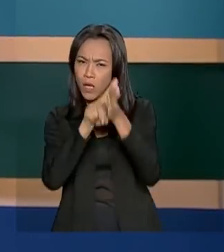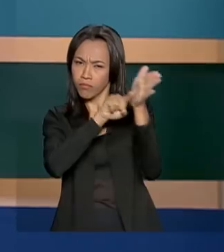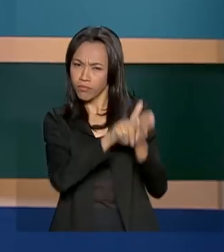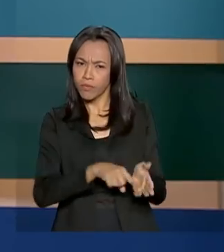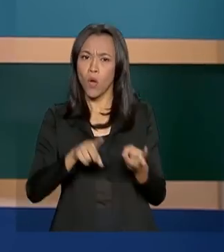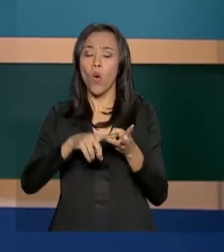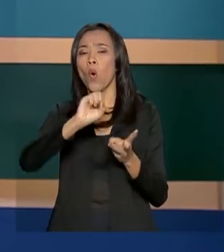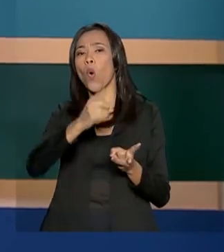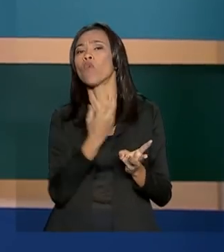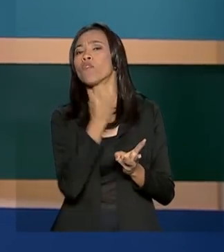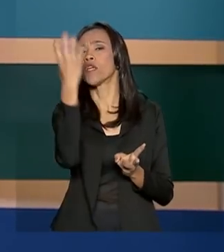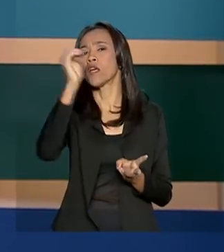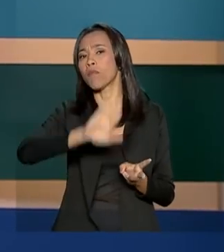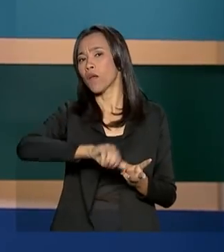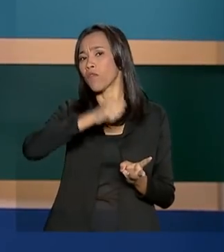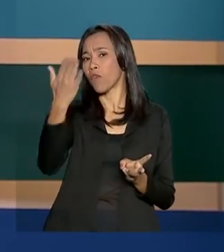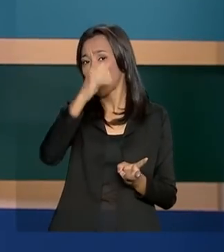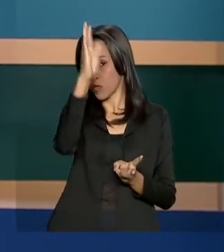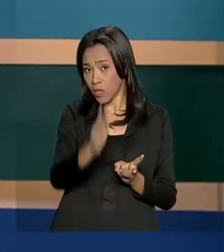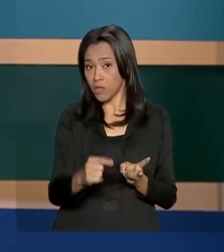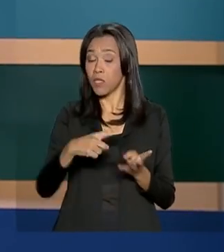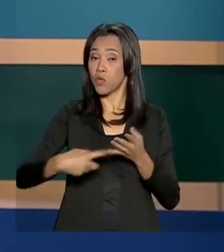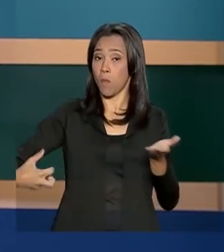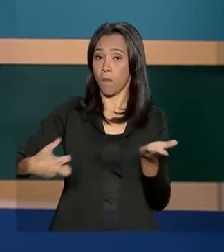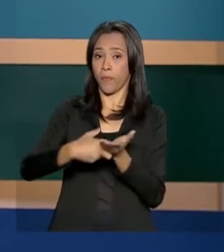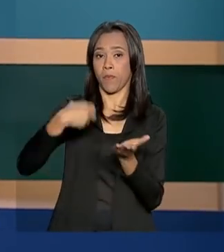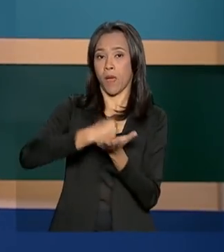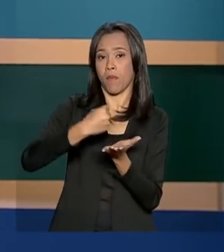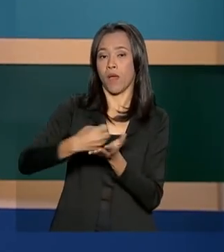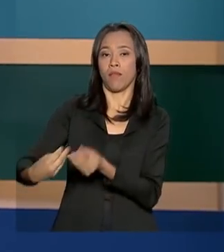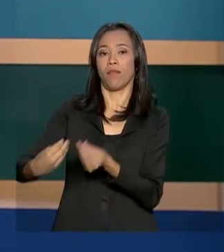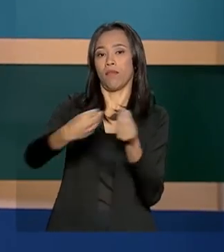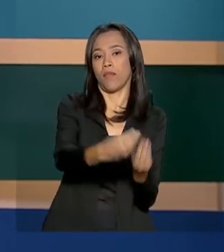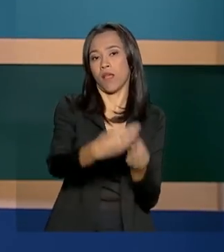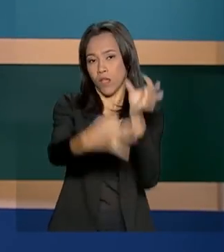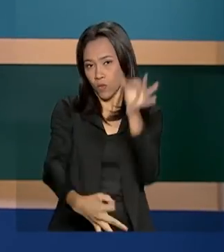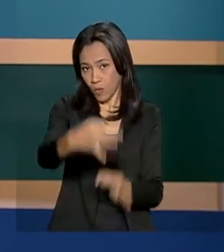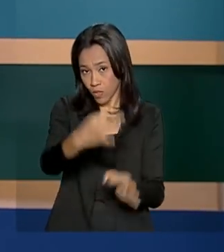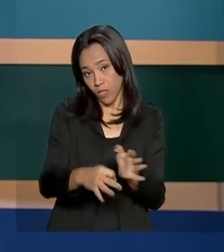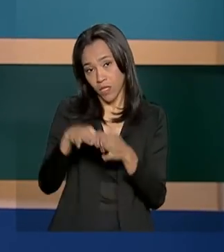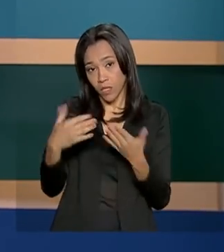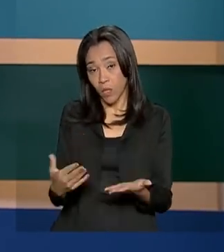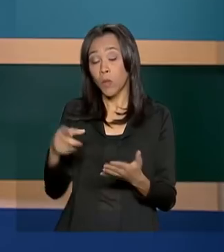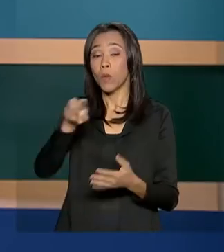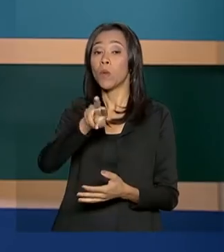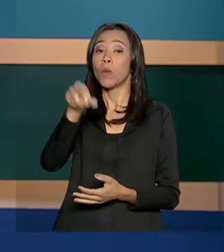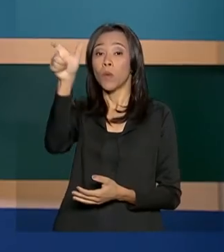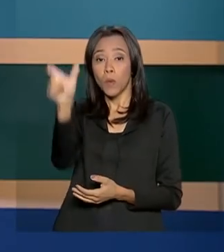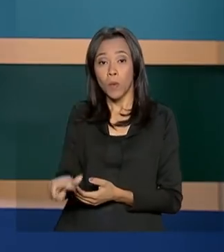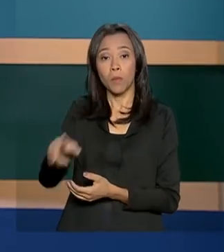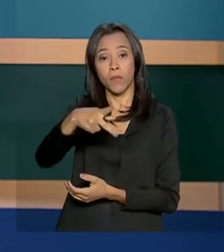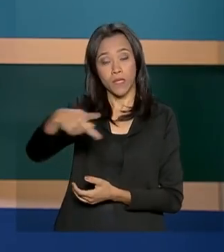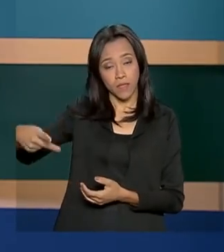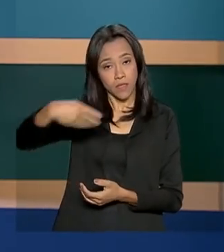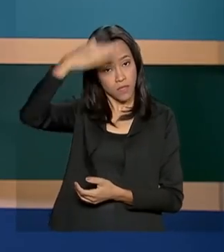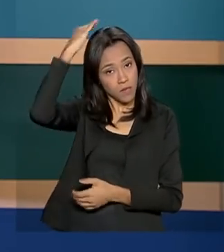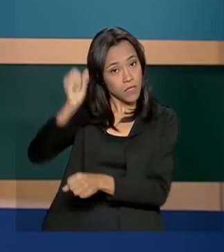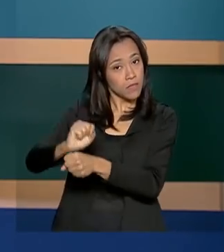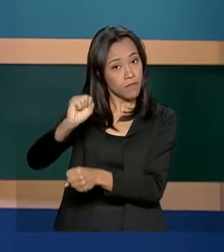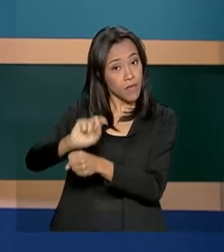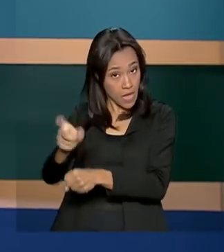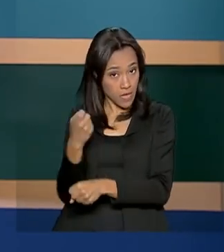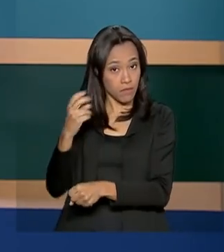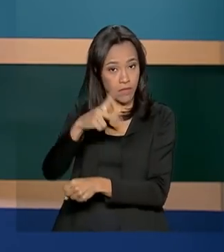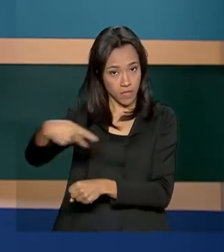país, além de ter de entregar o passaporte à justiça. Michel Temer agora aguarda a comunicação às autoridades competentes e a qualquer momento